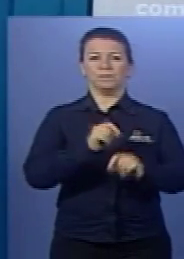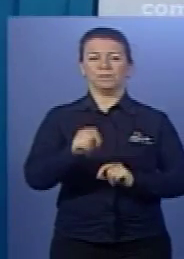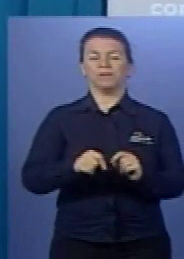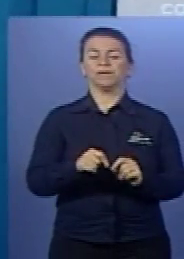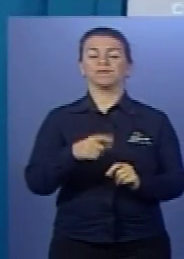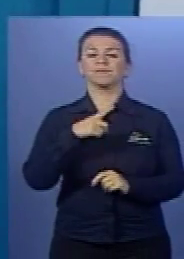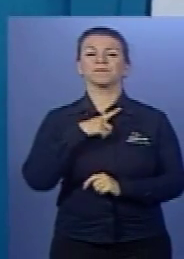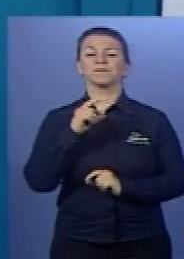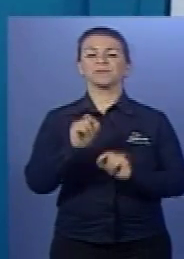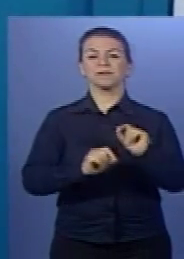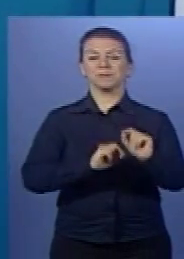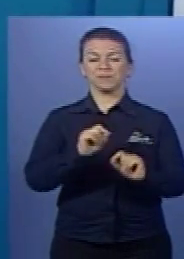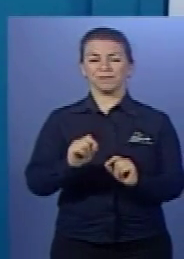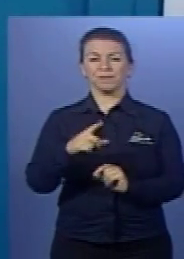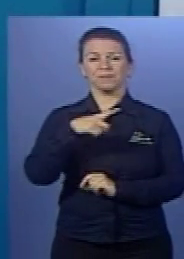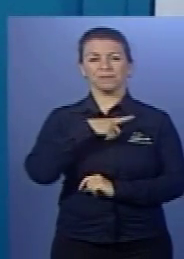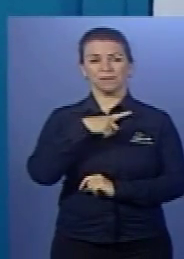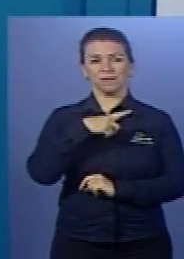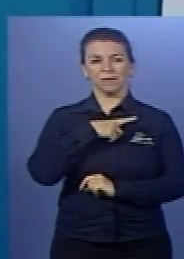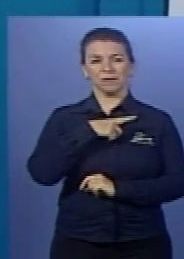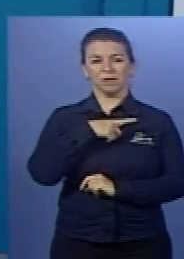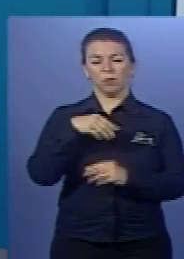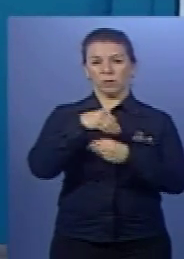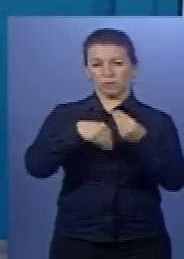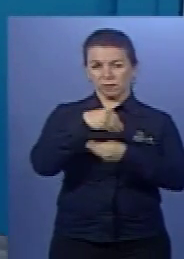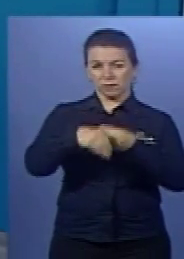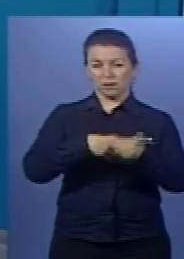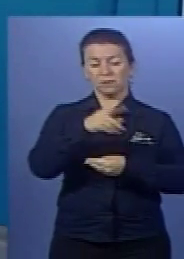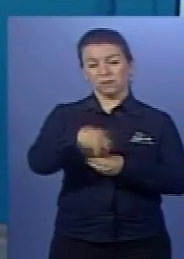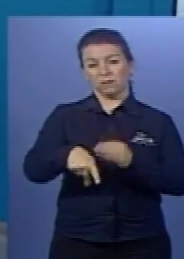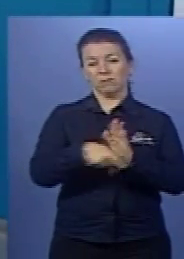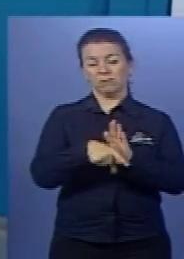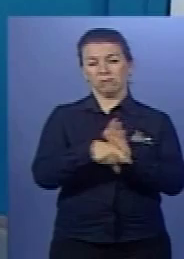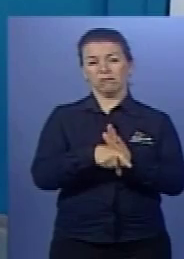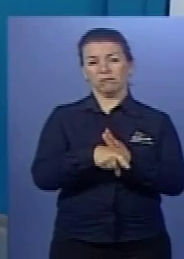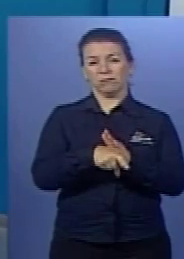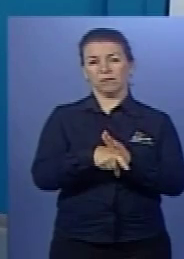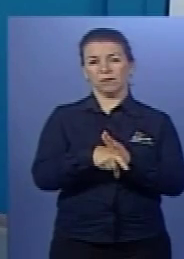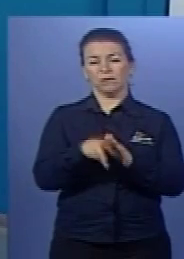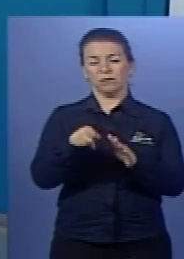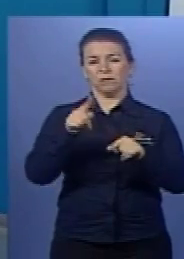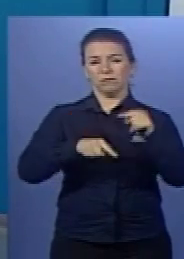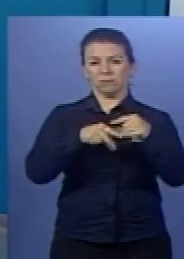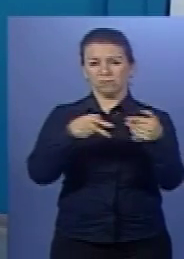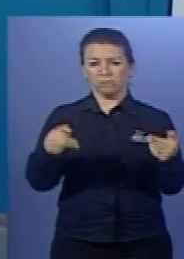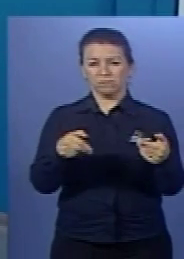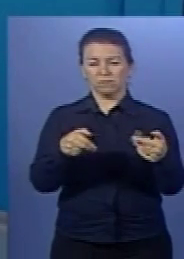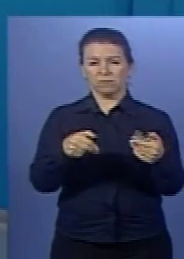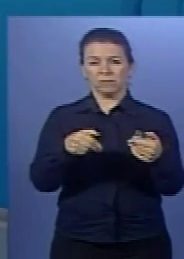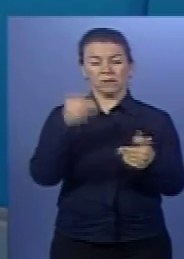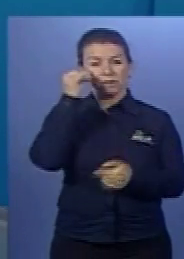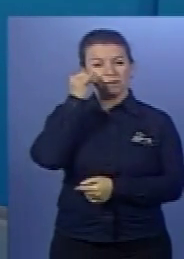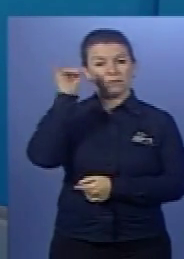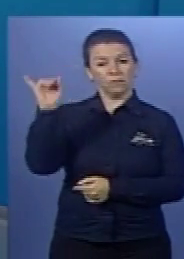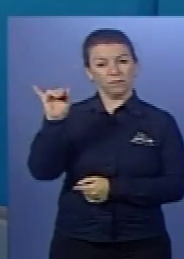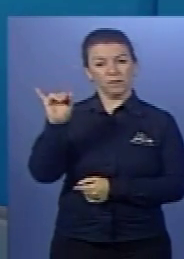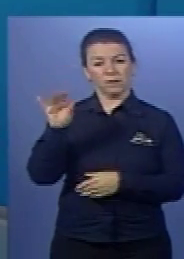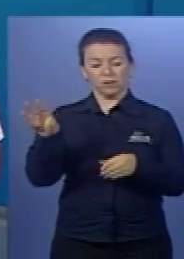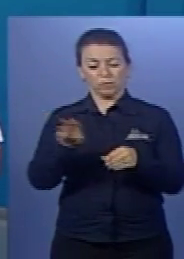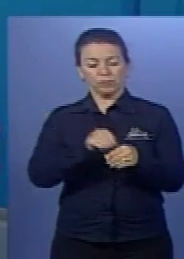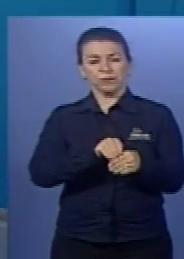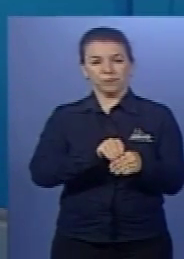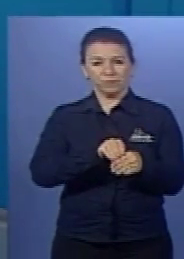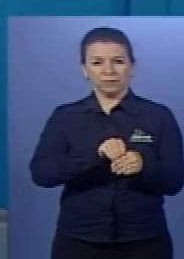Então, vai ter uma substância, no caso aqui, um princípio ativo, um produto, que inibe a transcriptase